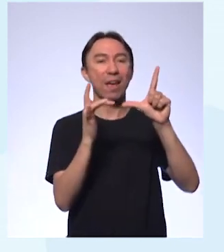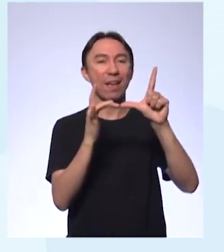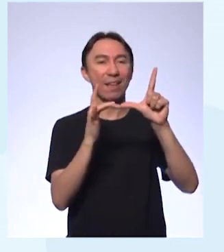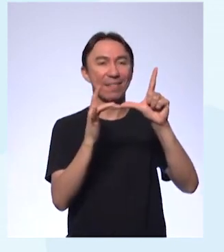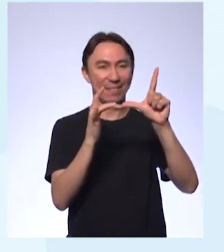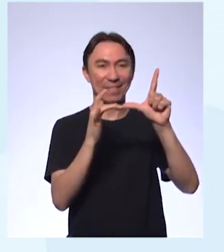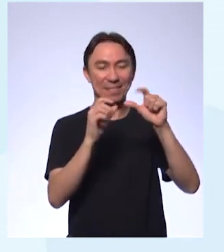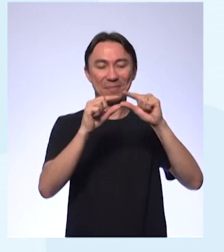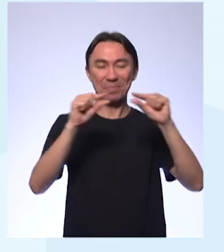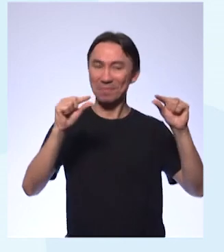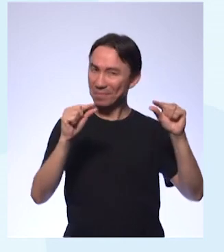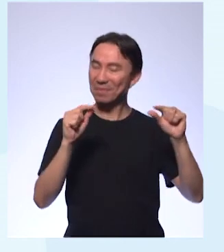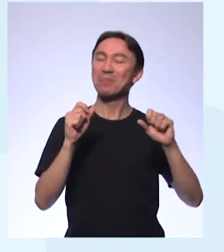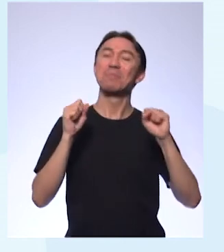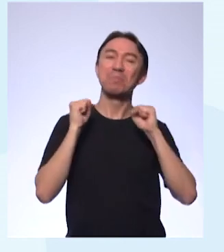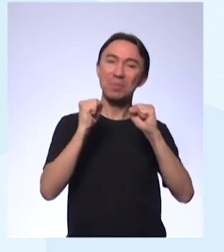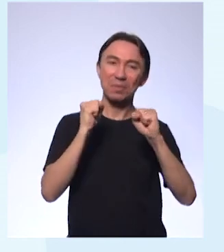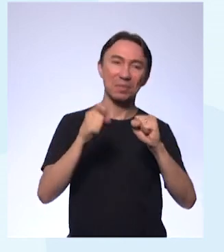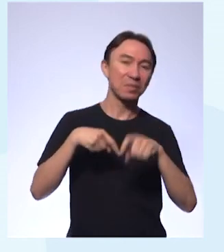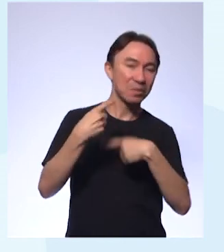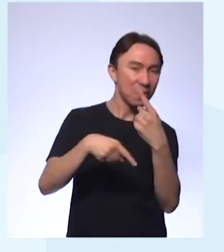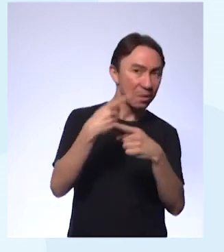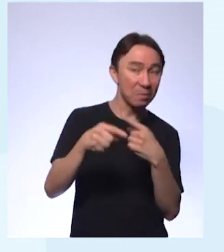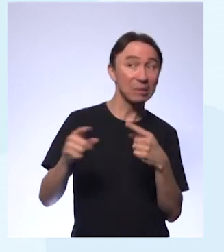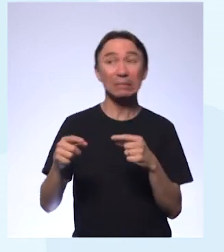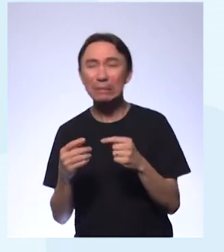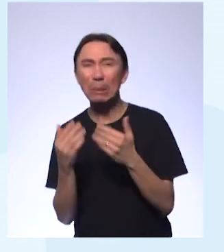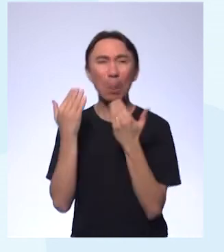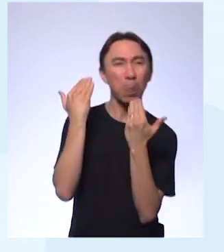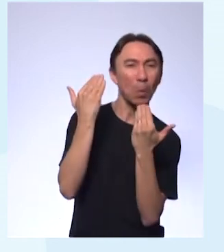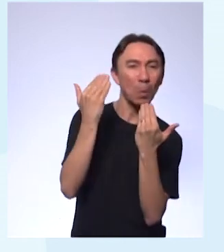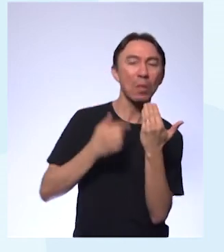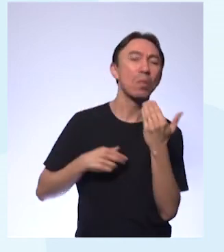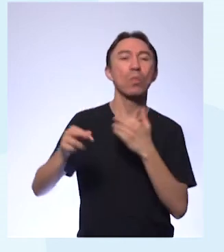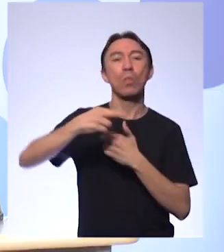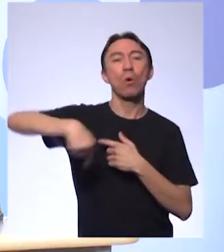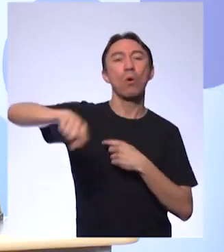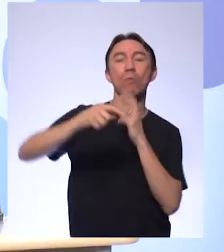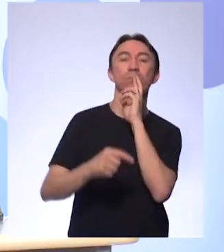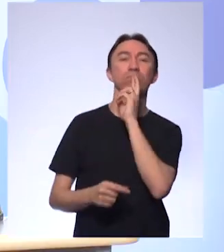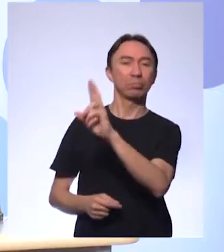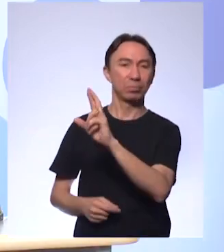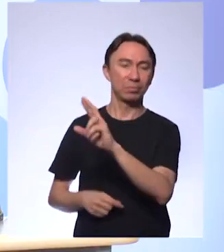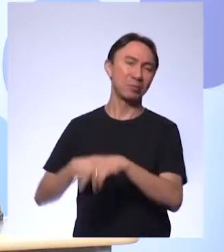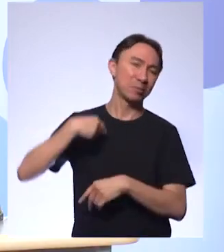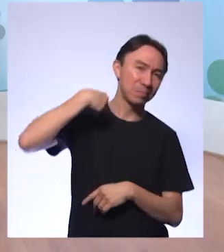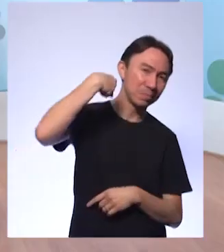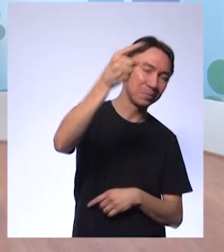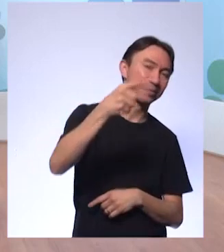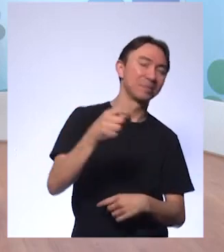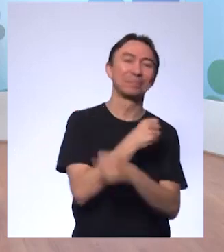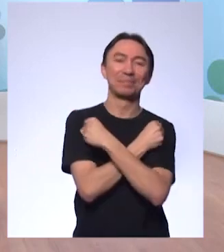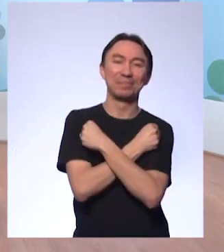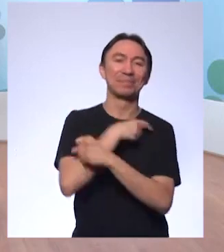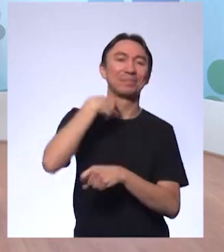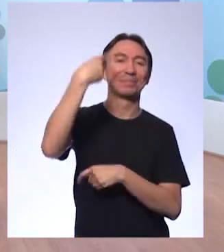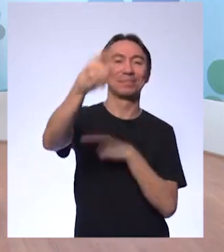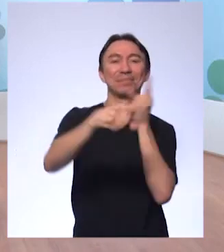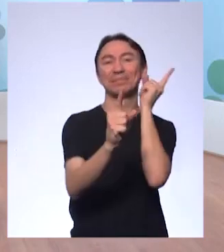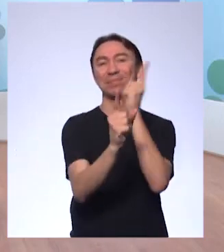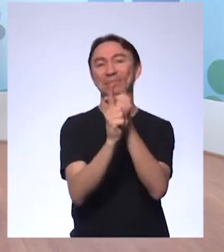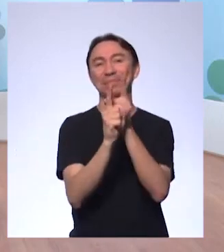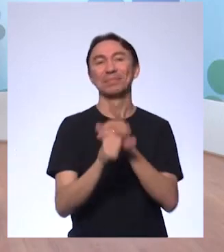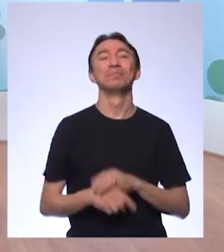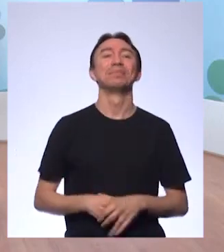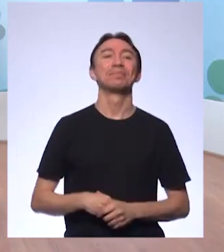tivermos oportunidade de trazer aqui para você até algumas dúvidas de aulas passadas tá bom? a gente vai ficando por aqui um abraço galera tchau gente até mais